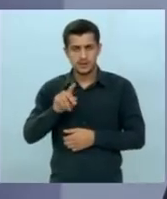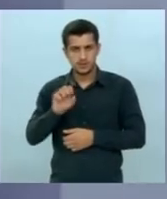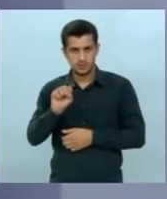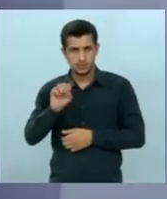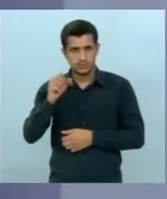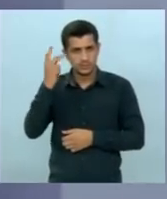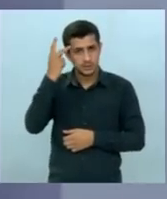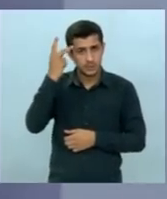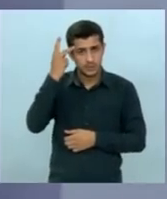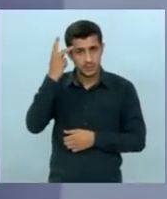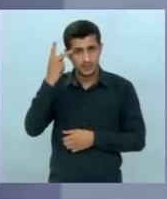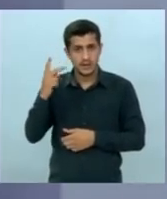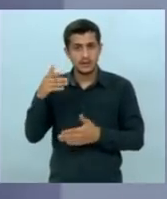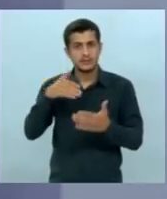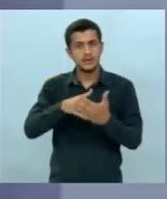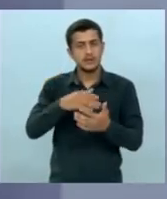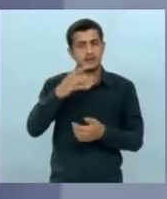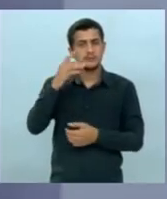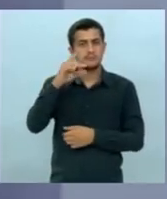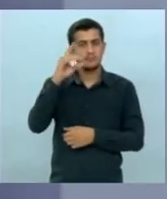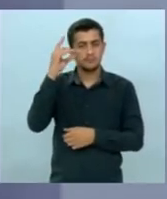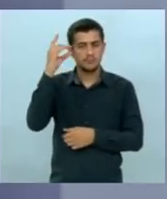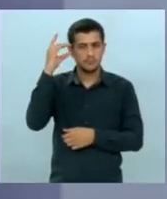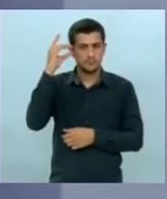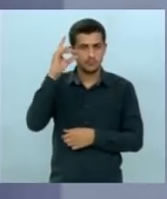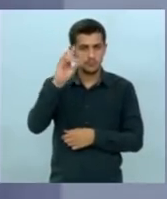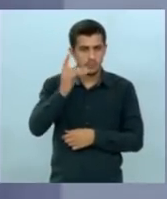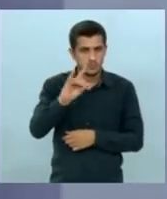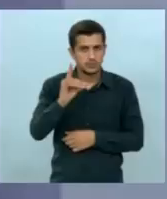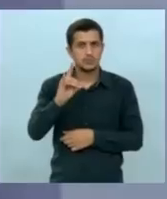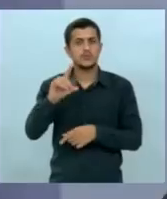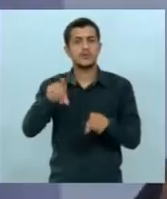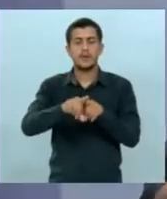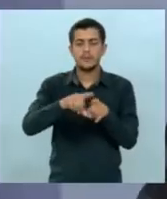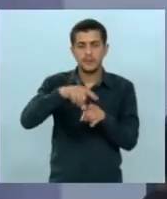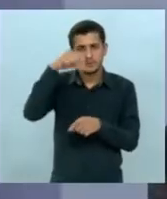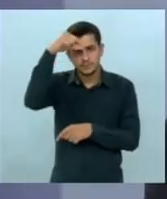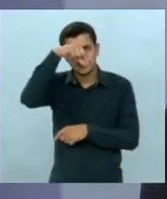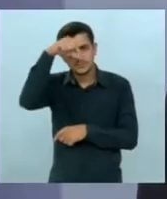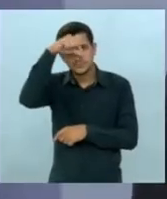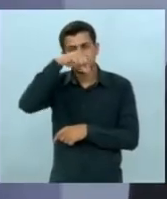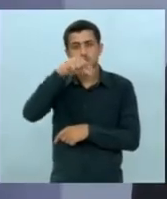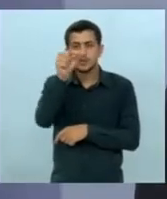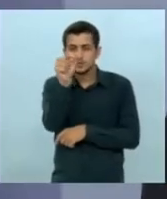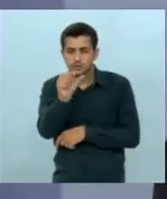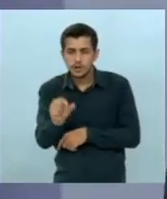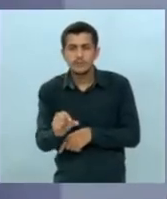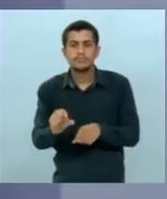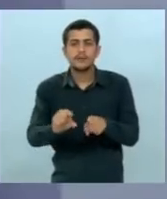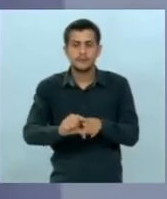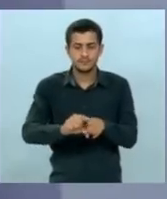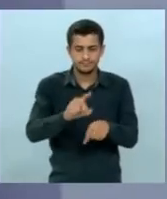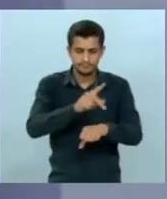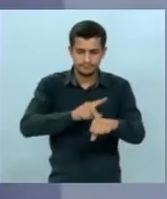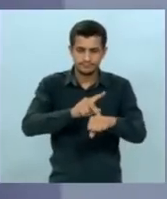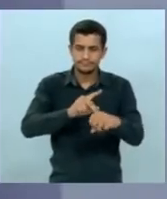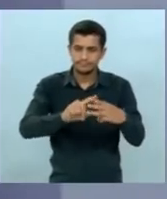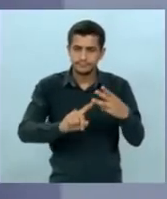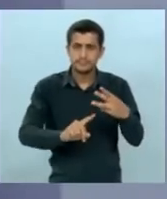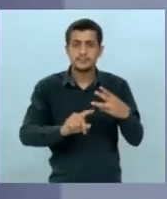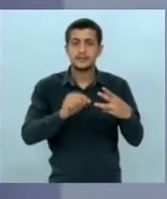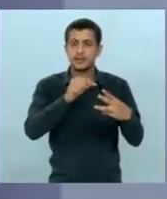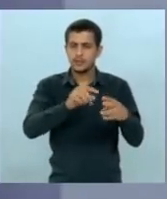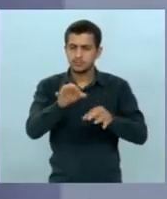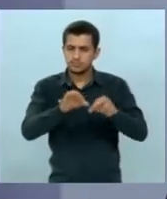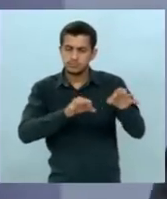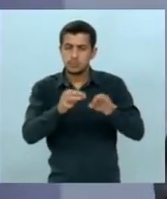Oriental Boliviana a Andina que vai fazer o Chile e o Peru ela é fundamental e é o maior projeto de logística da América do